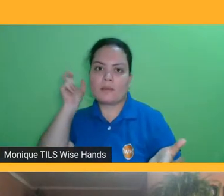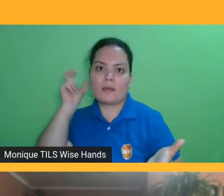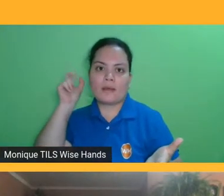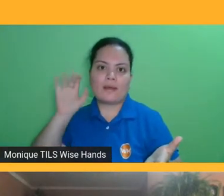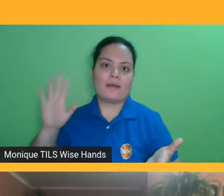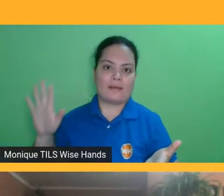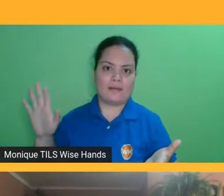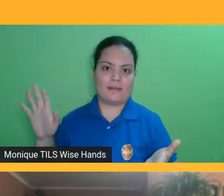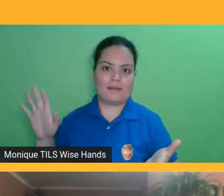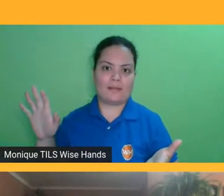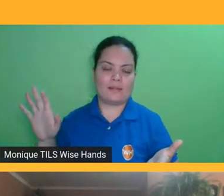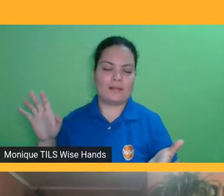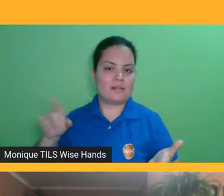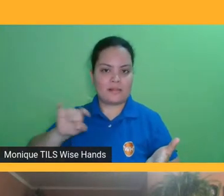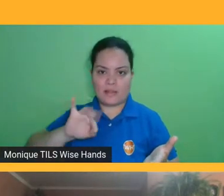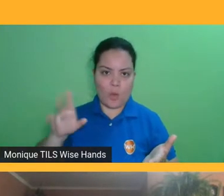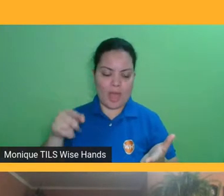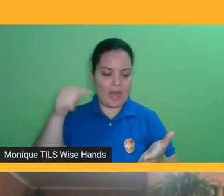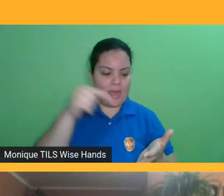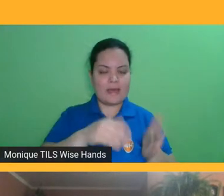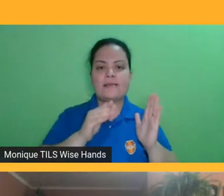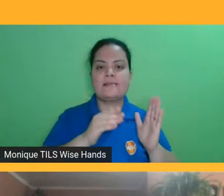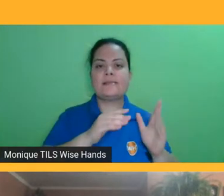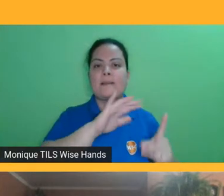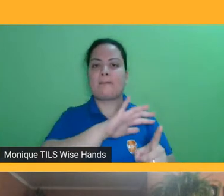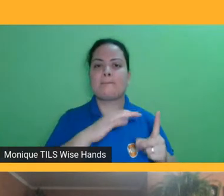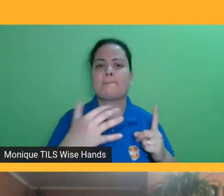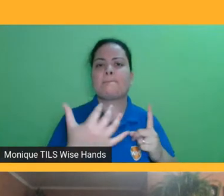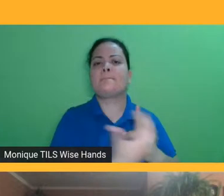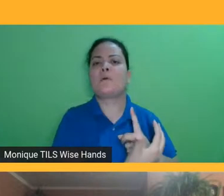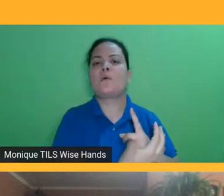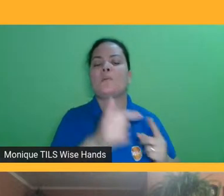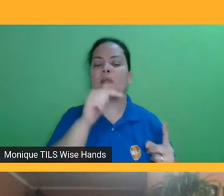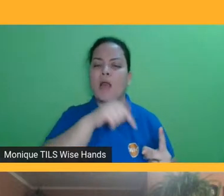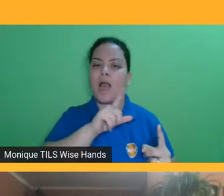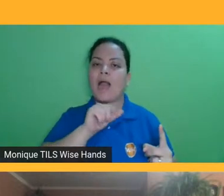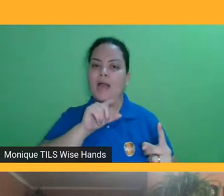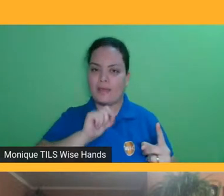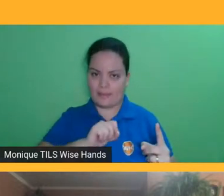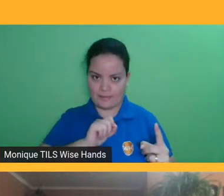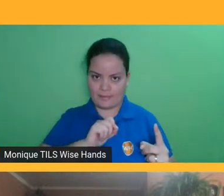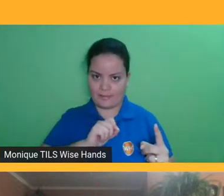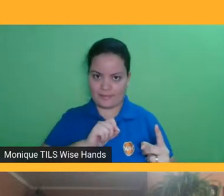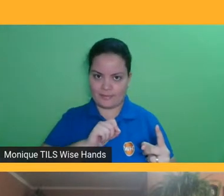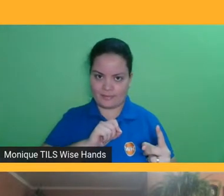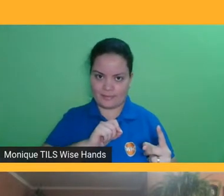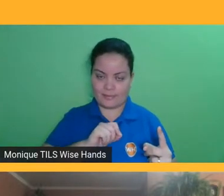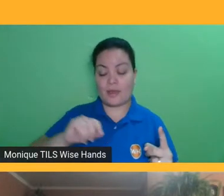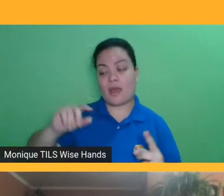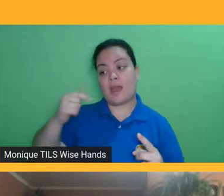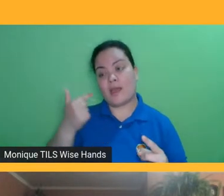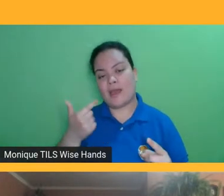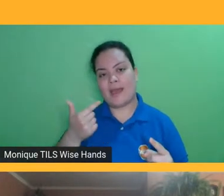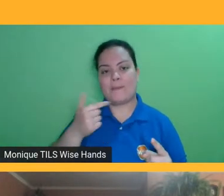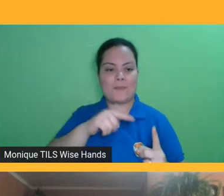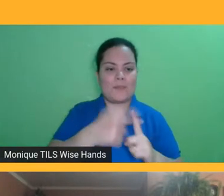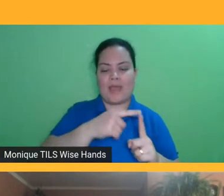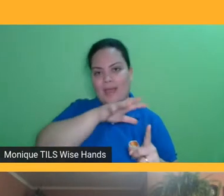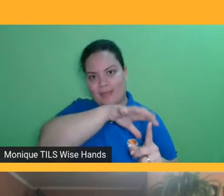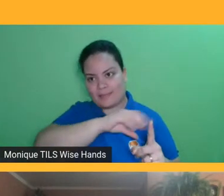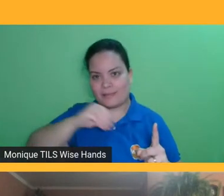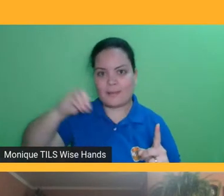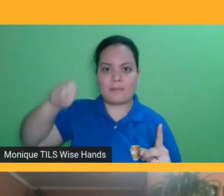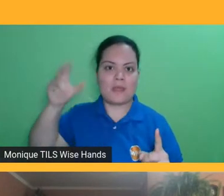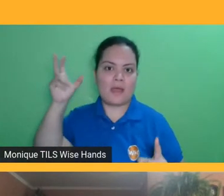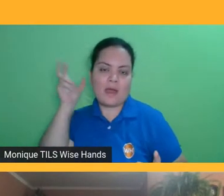leitores que sempre quis ter acesso aos livros e agora tem essa possibilidade, então, pelo menos nessa situação,